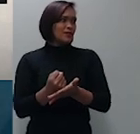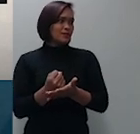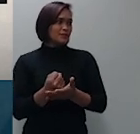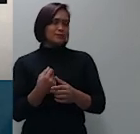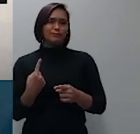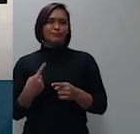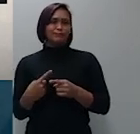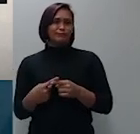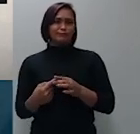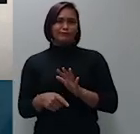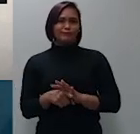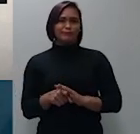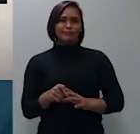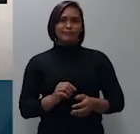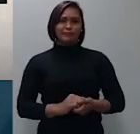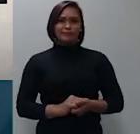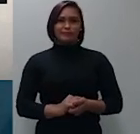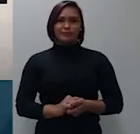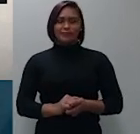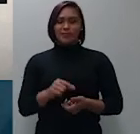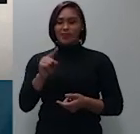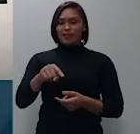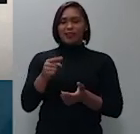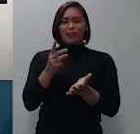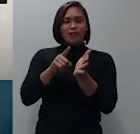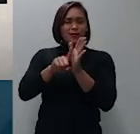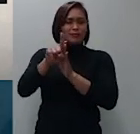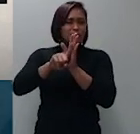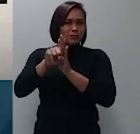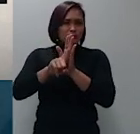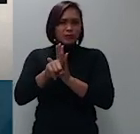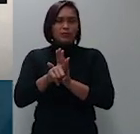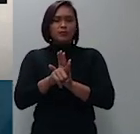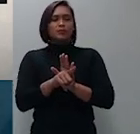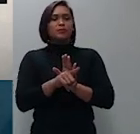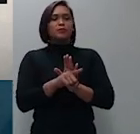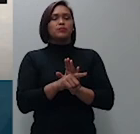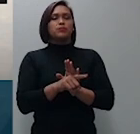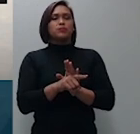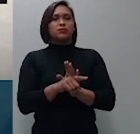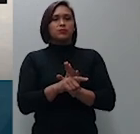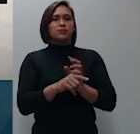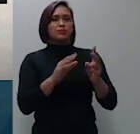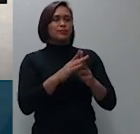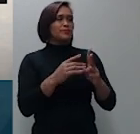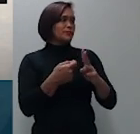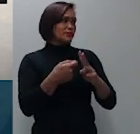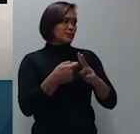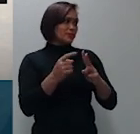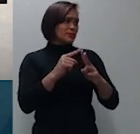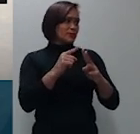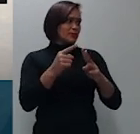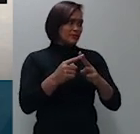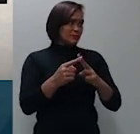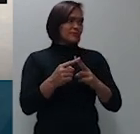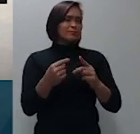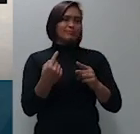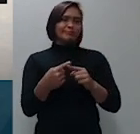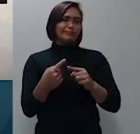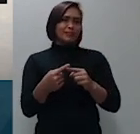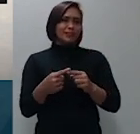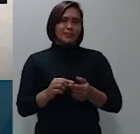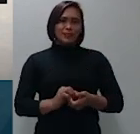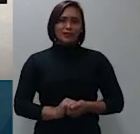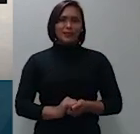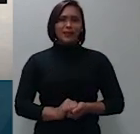no caso em apreço os recorrentes ambos advogados foram contratados pelos três primeiros recorridos para